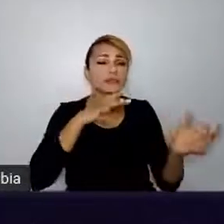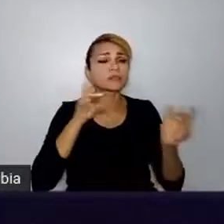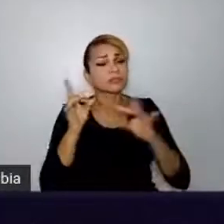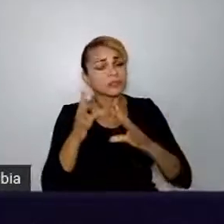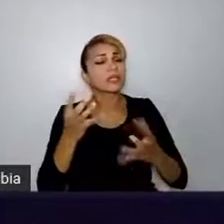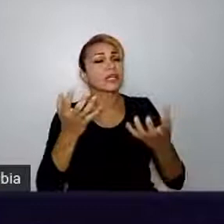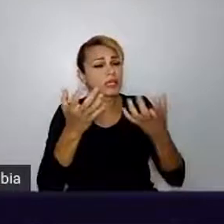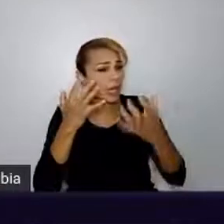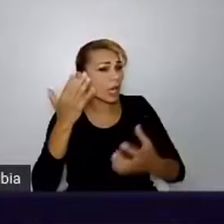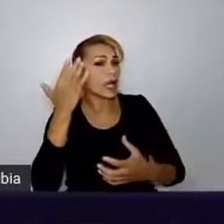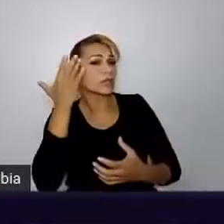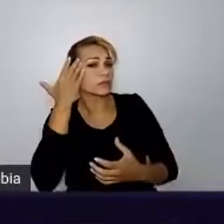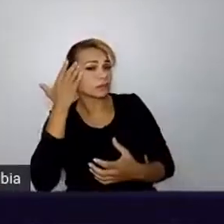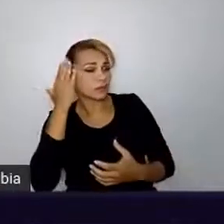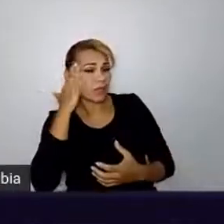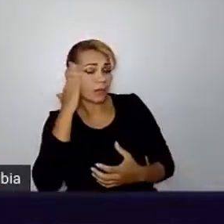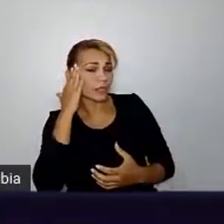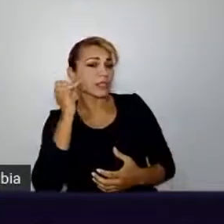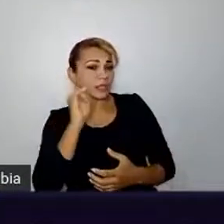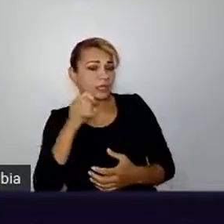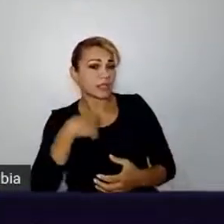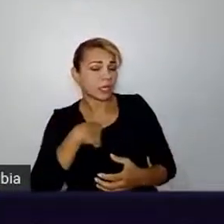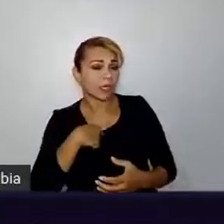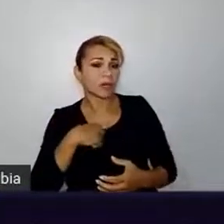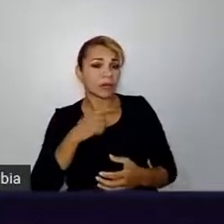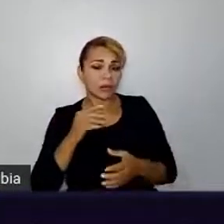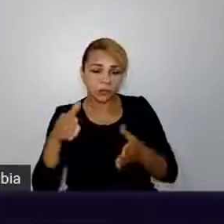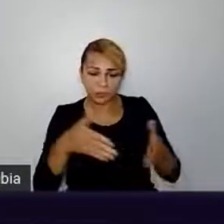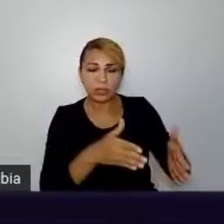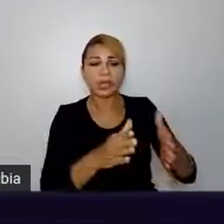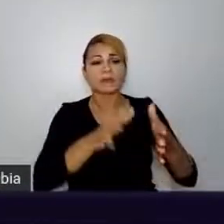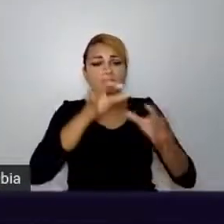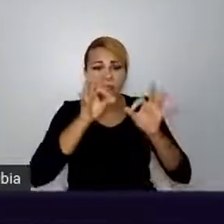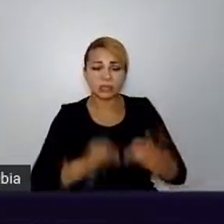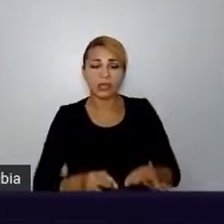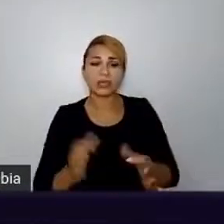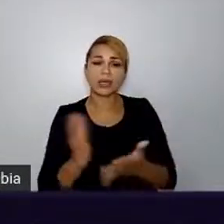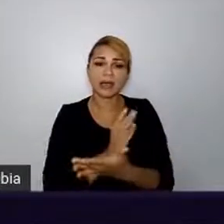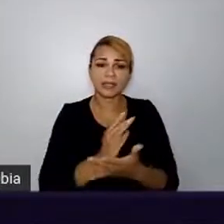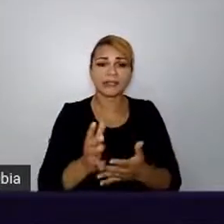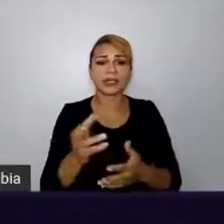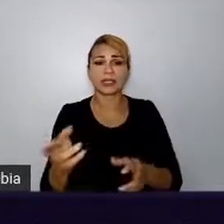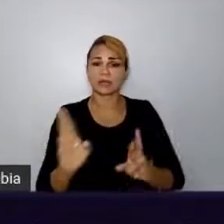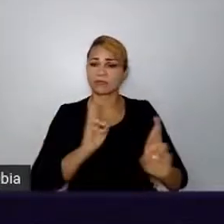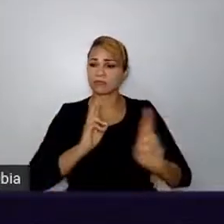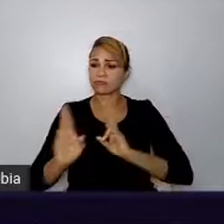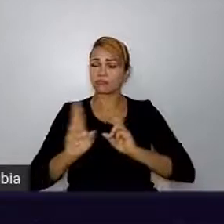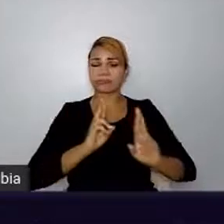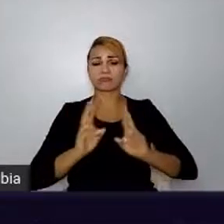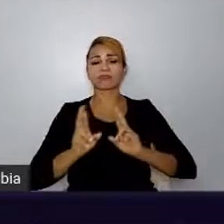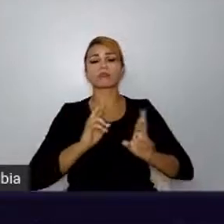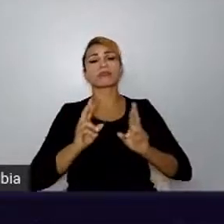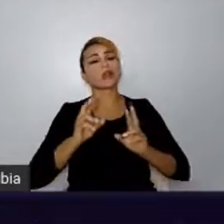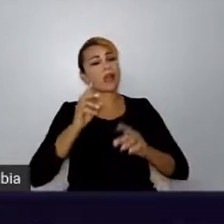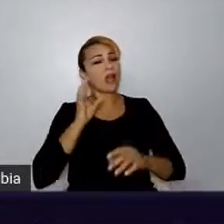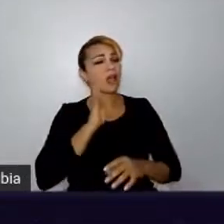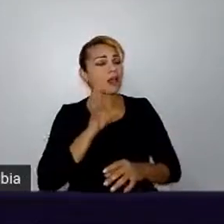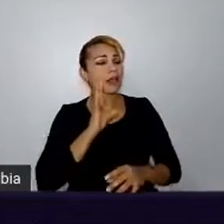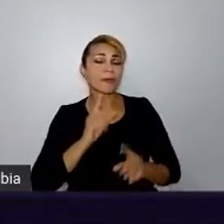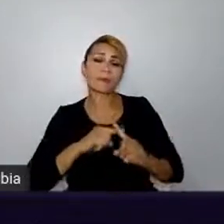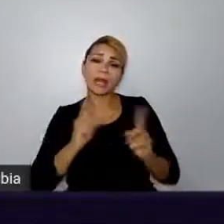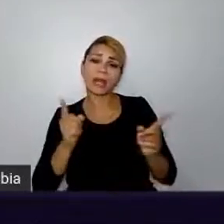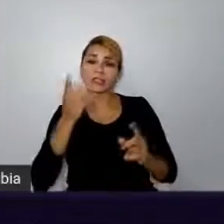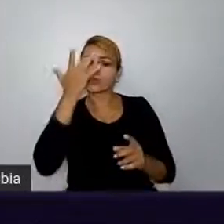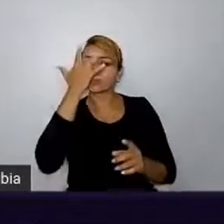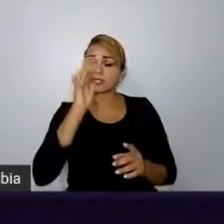se eu estou indo no caminho certo, porque, às vezes, eu recebo alguns comentários no Code Review que são bem legais, mas eu não sei se tem algumas